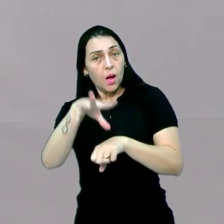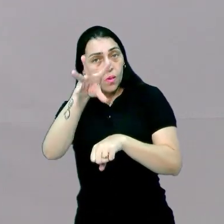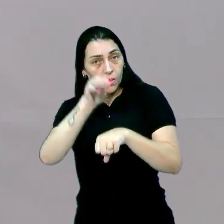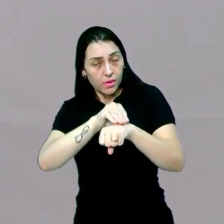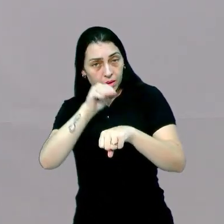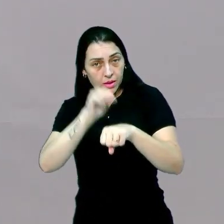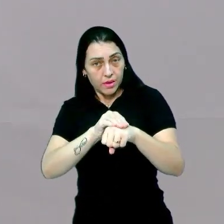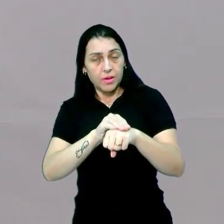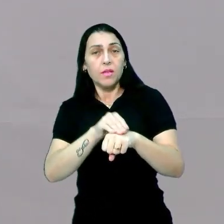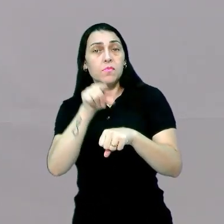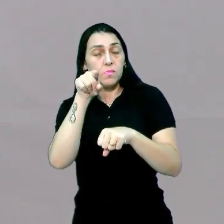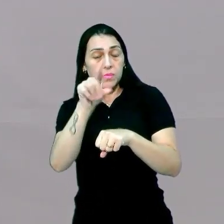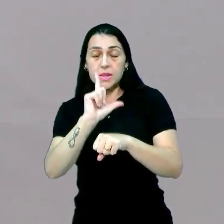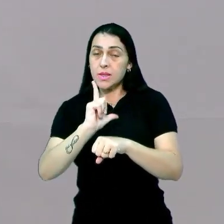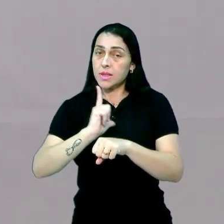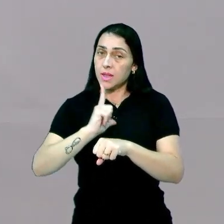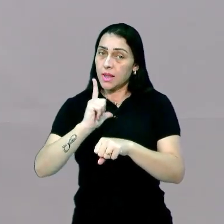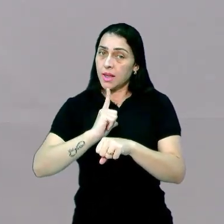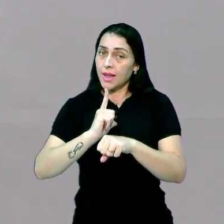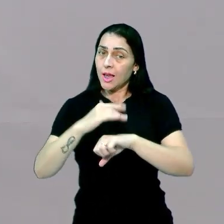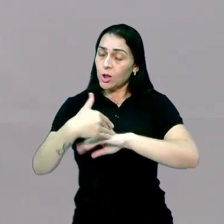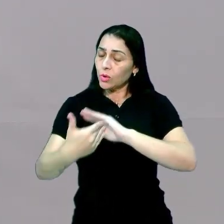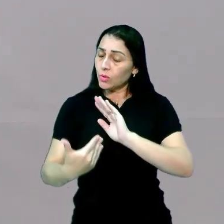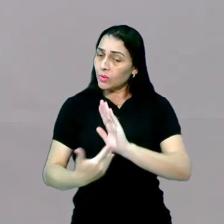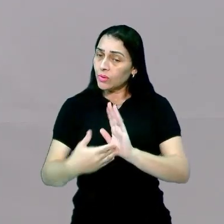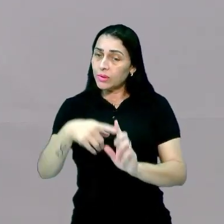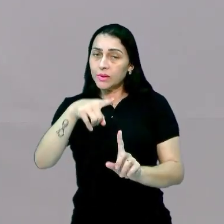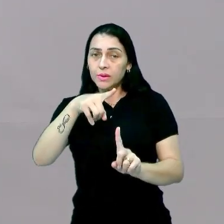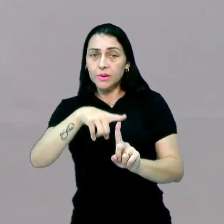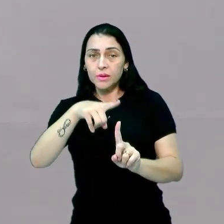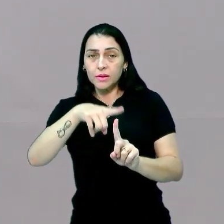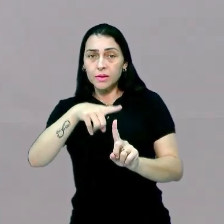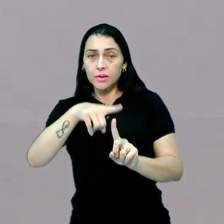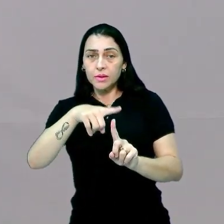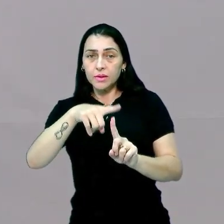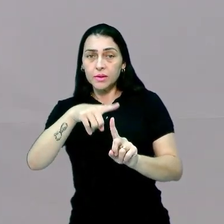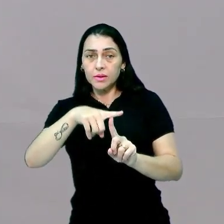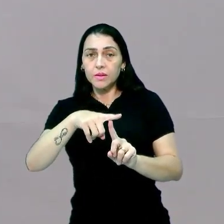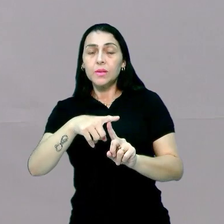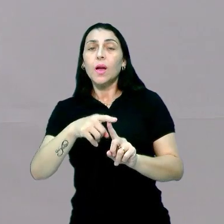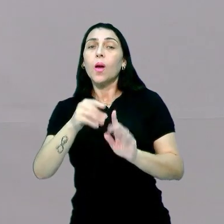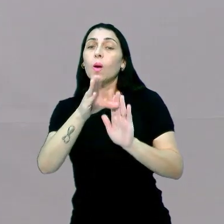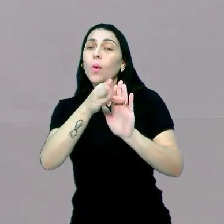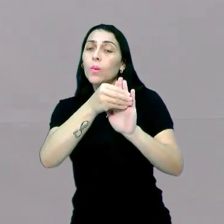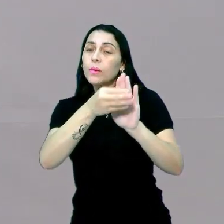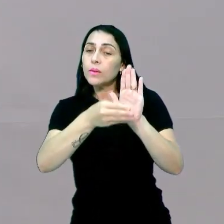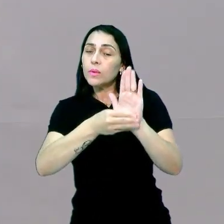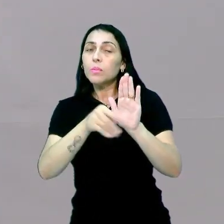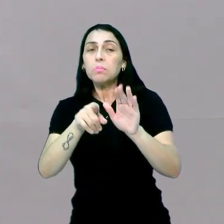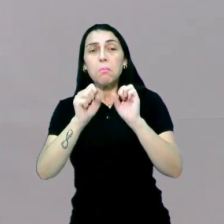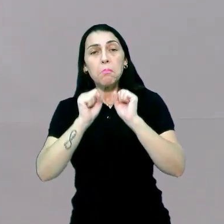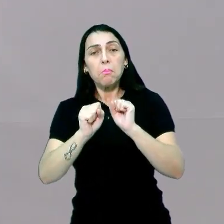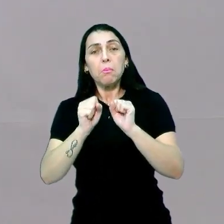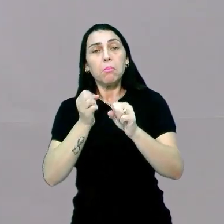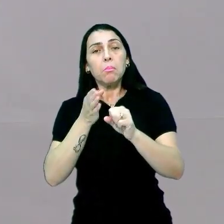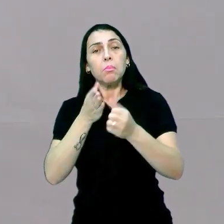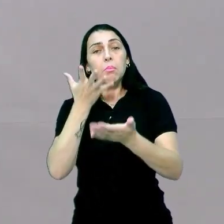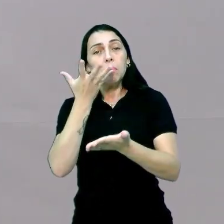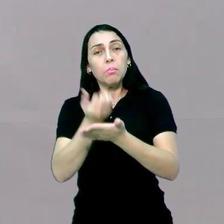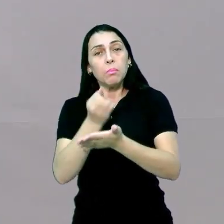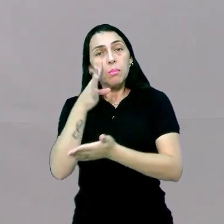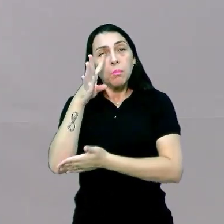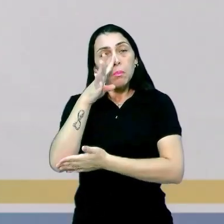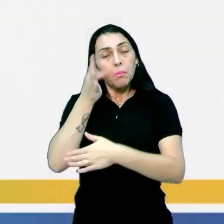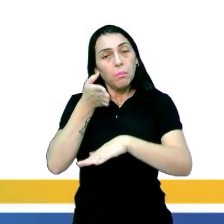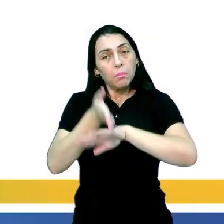dela, e que possuem todos esses tipos de conteúdo, e que vocês podem acessar a